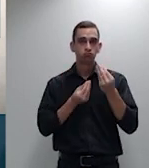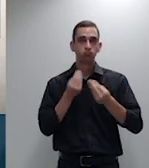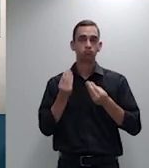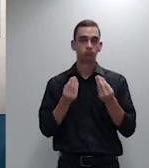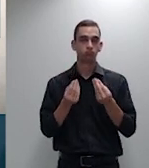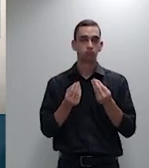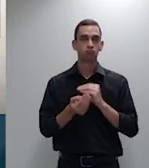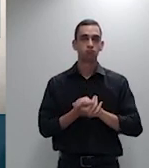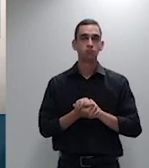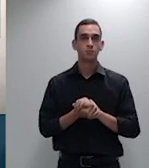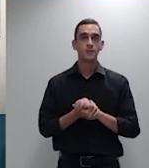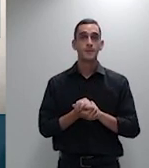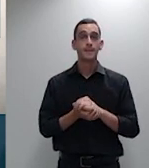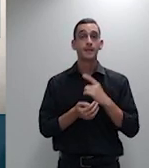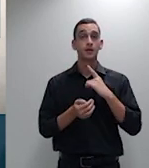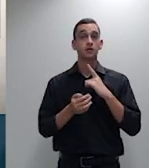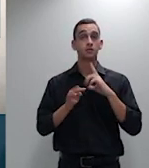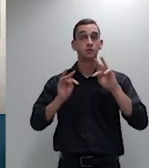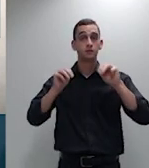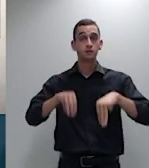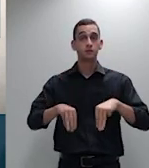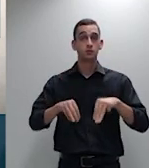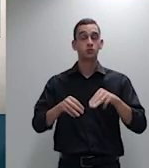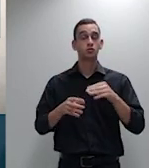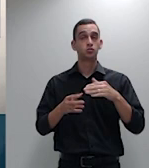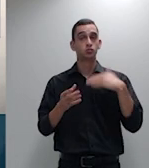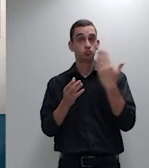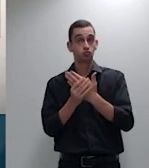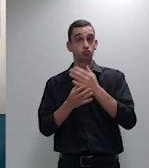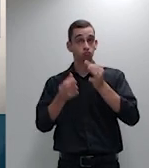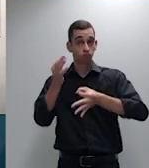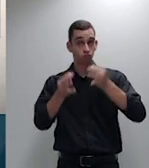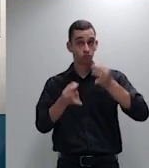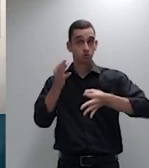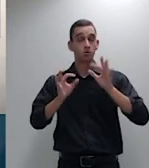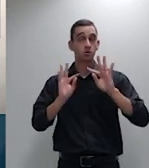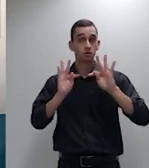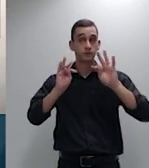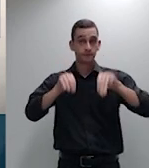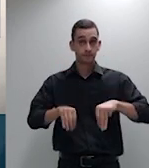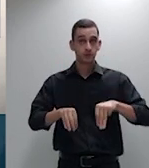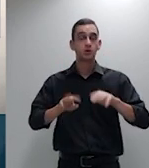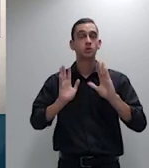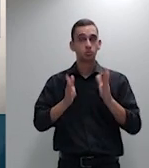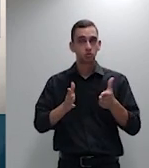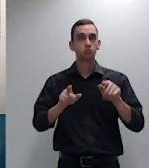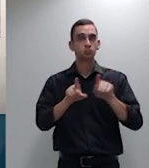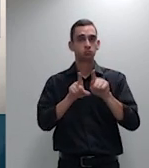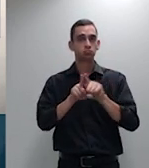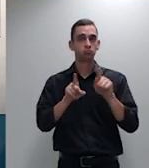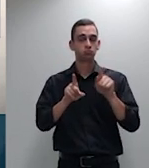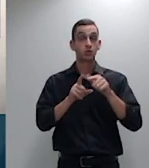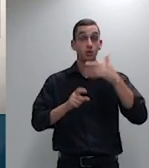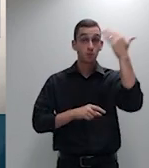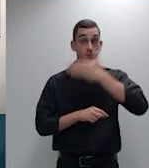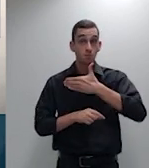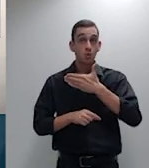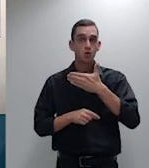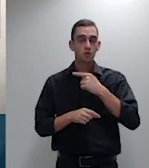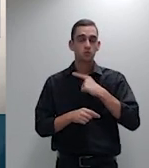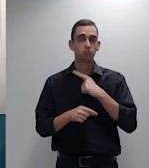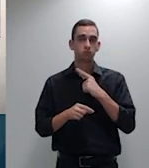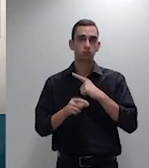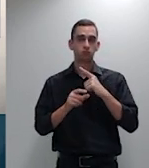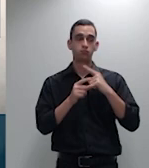finalizo aqui o julgamento dizendo que no caso concreto o ônus da prova pericial foi decidido pelo tribunal de origem no mesmo sentido em que